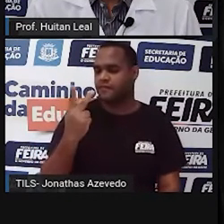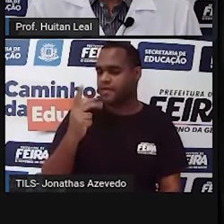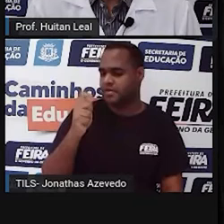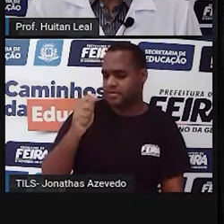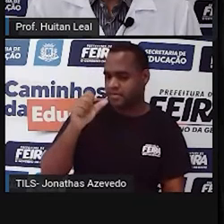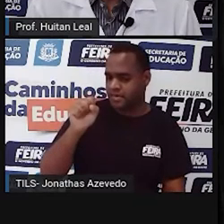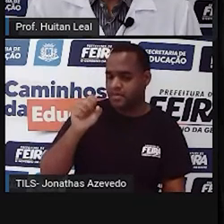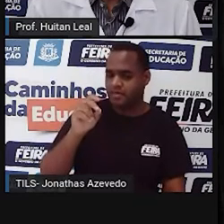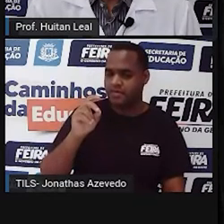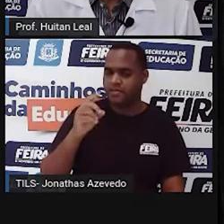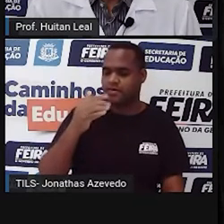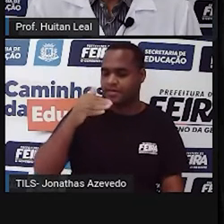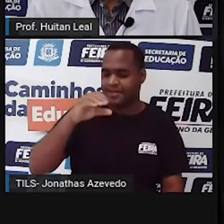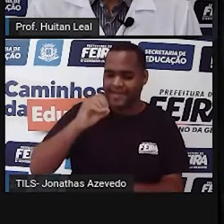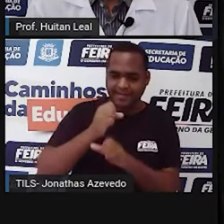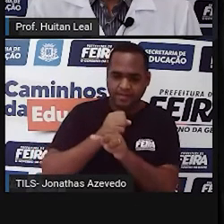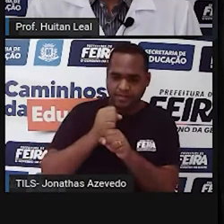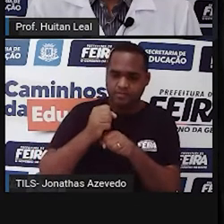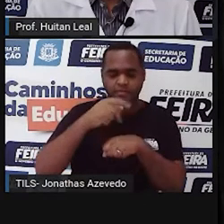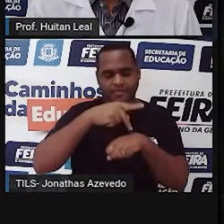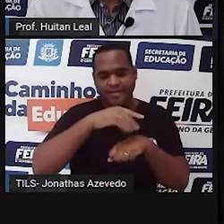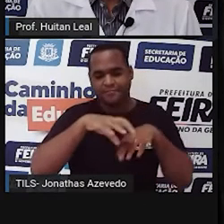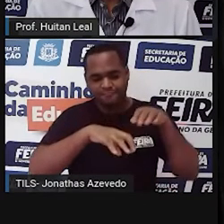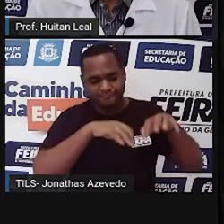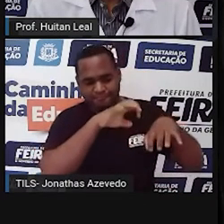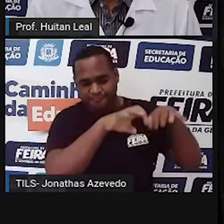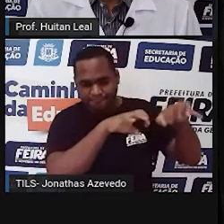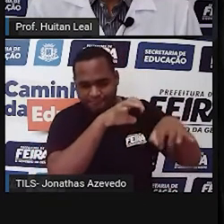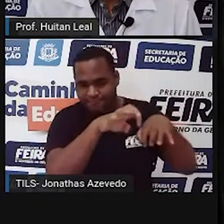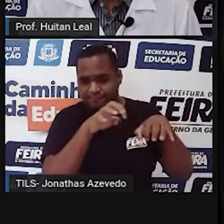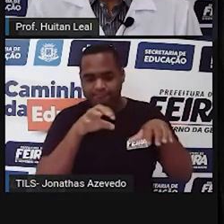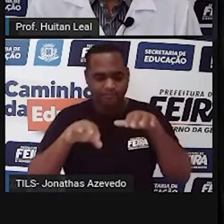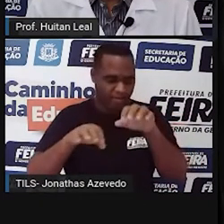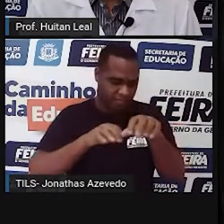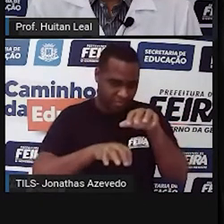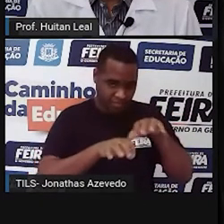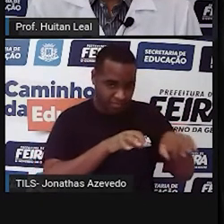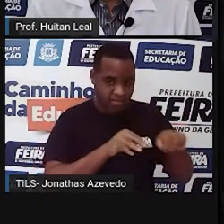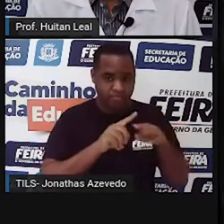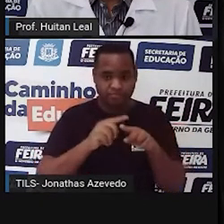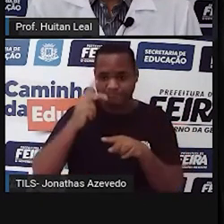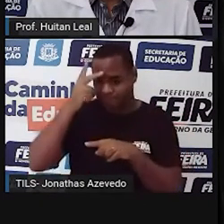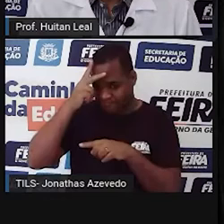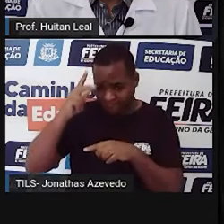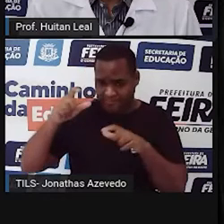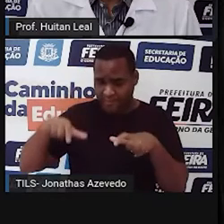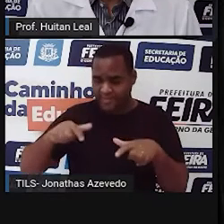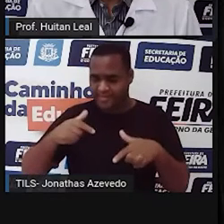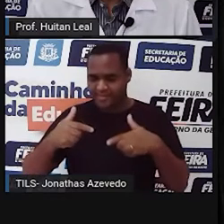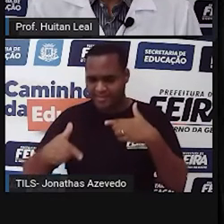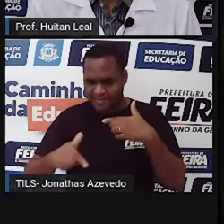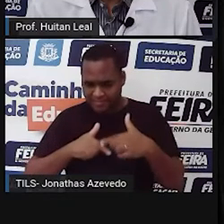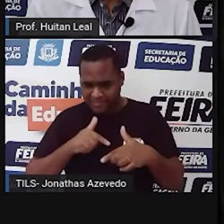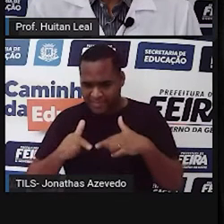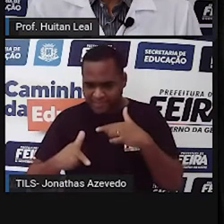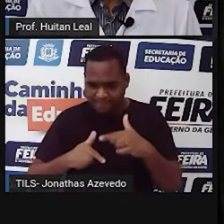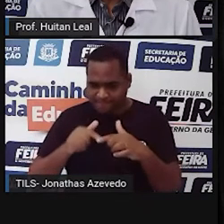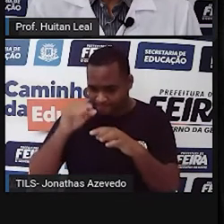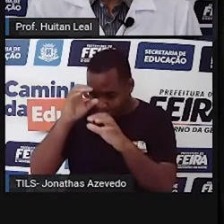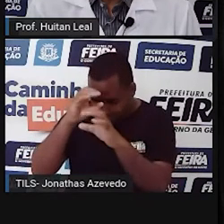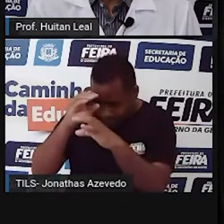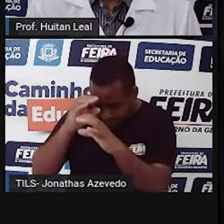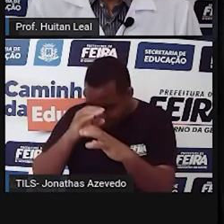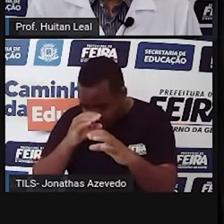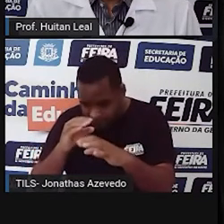década atrás, pedra sobre pedra, em regime de mutirão. Eram operários da indústria naqueles tempos nada